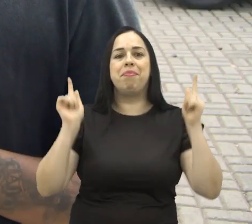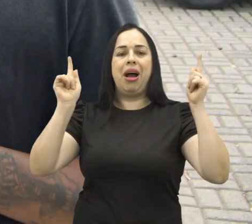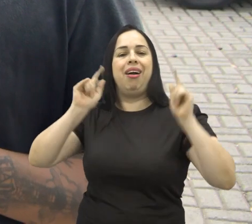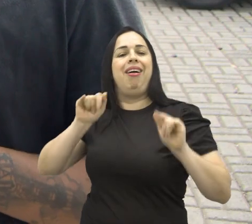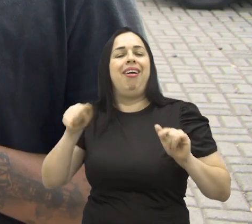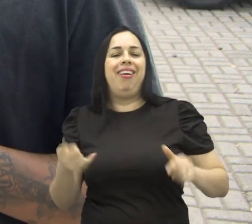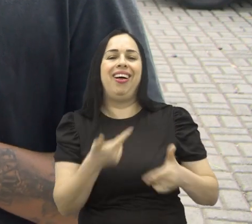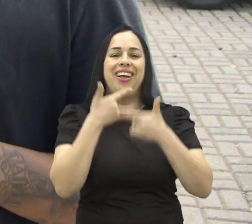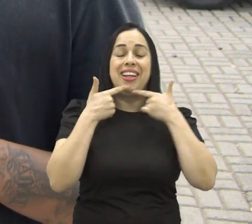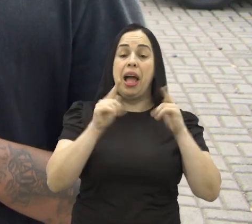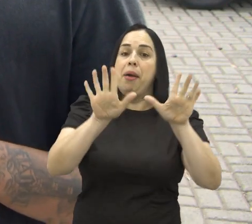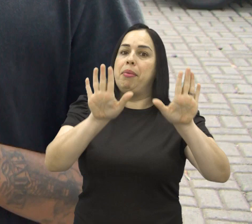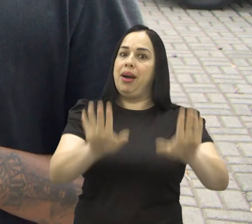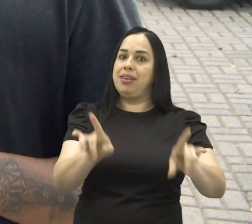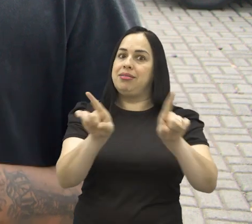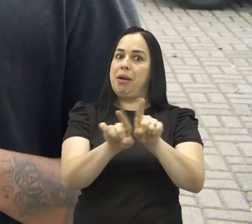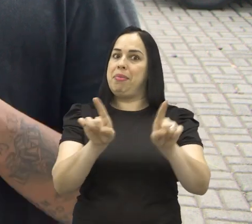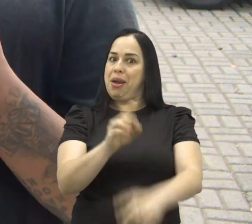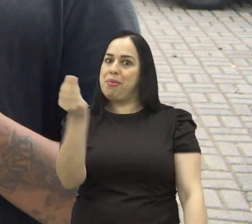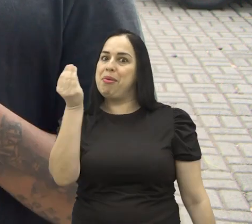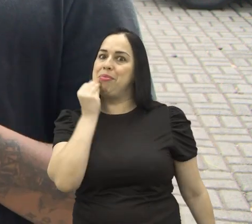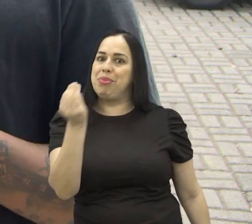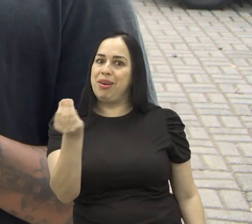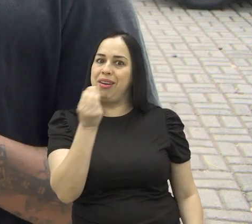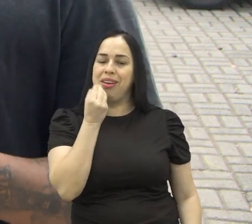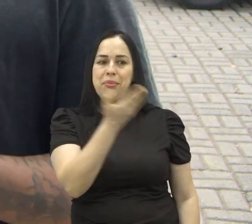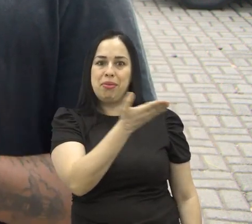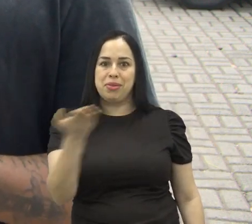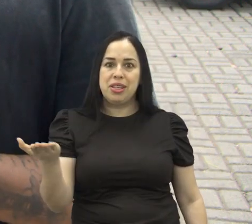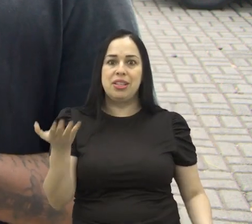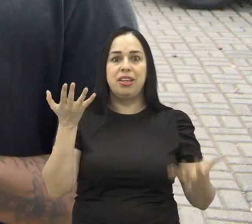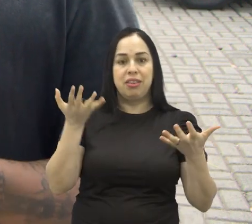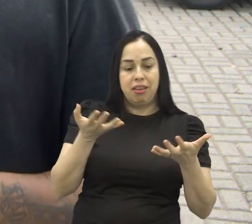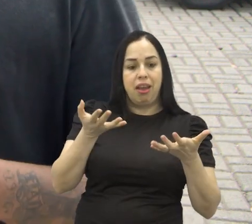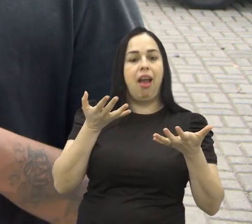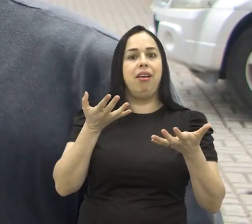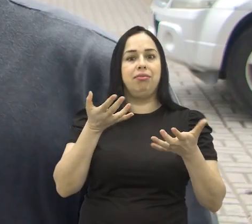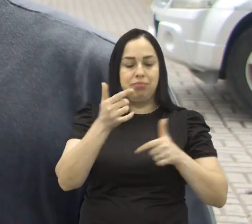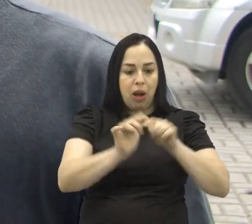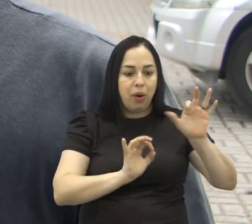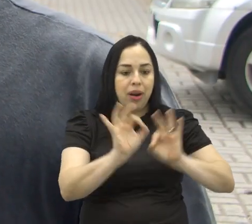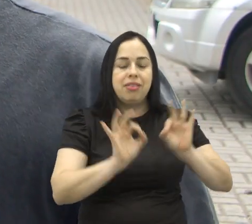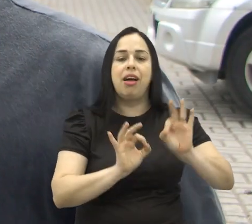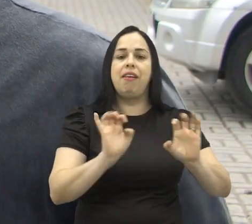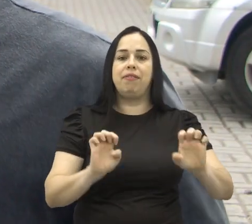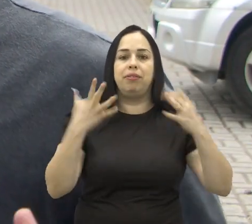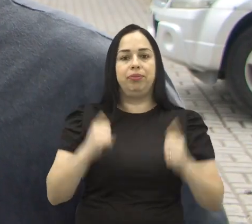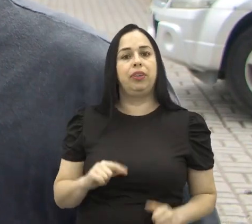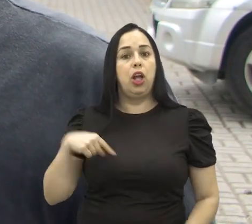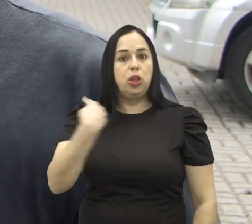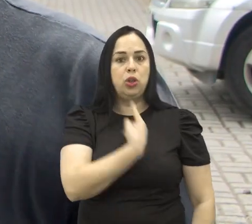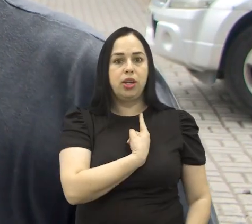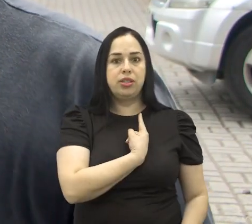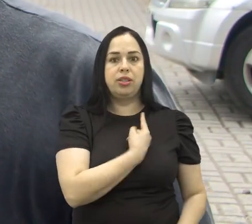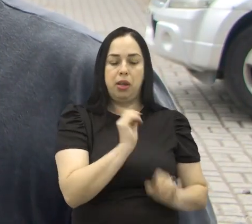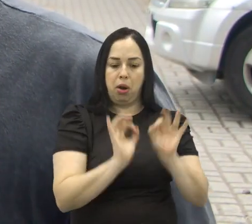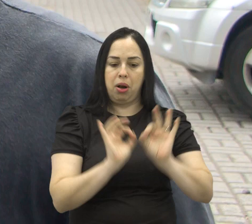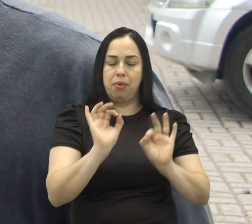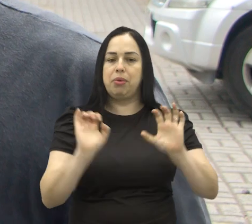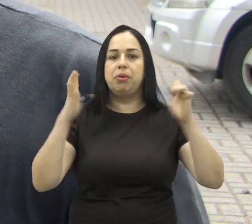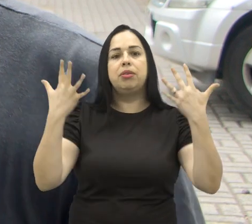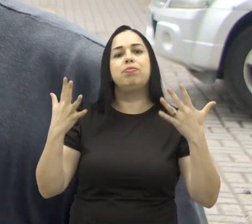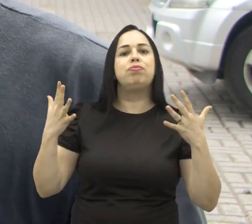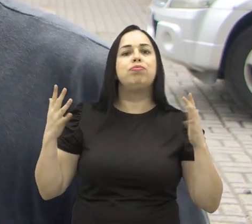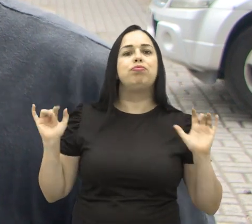diversão para os foliões, mas também oportunidade para quem depende da festa. Hoje, quando a faz um evento na rua, a